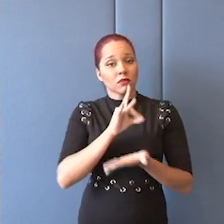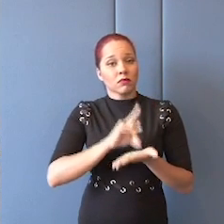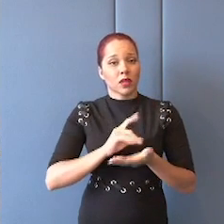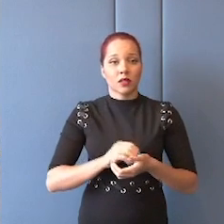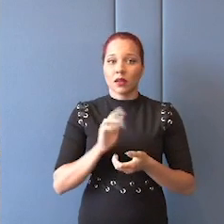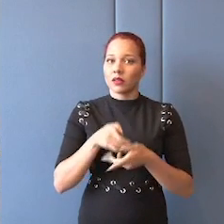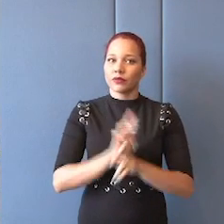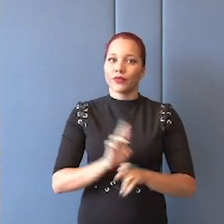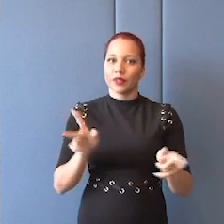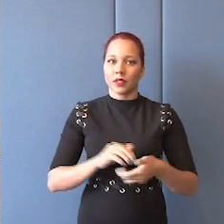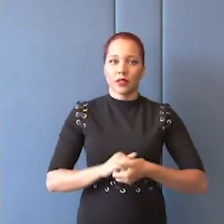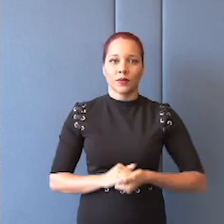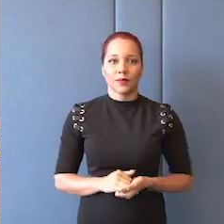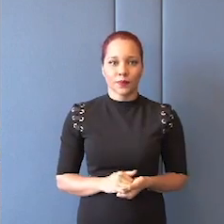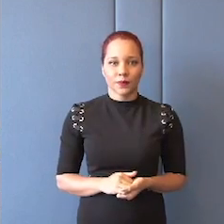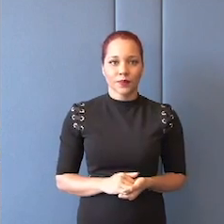completamente diferentes.